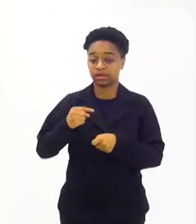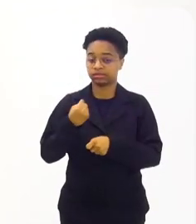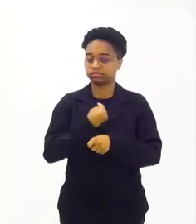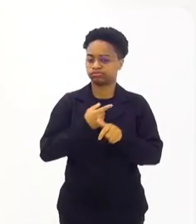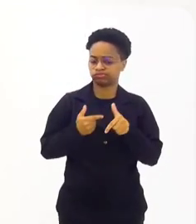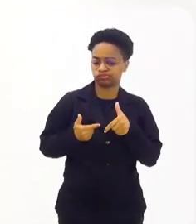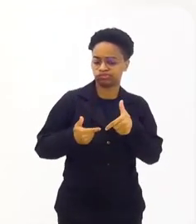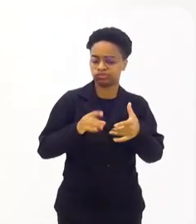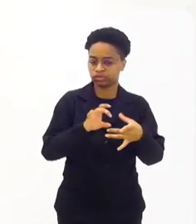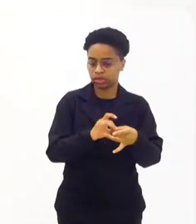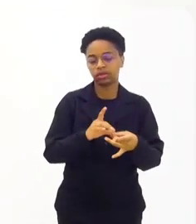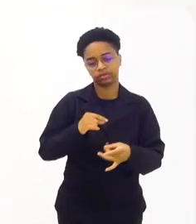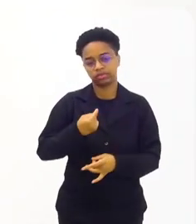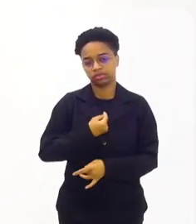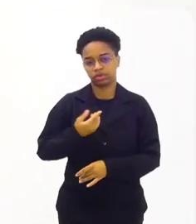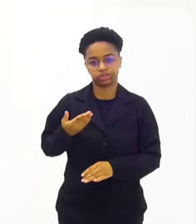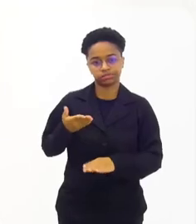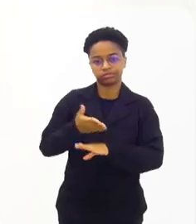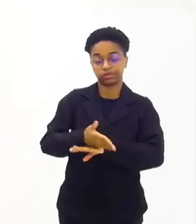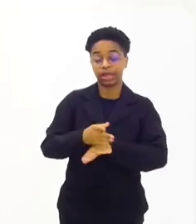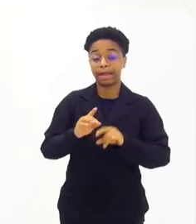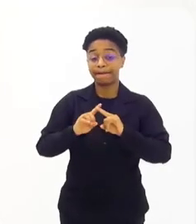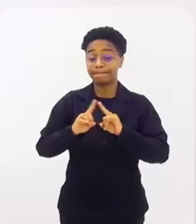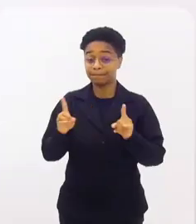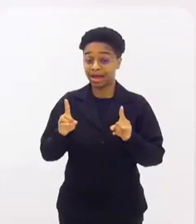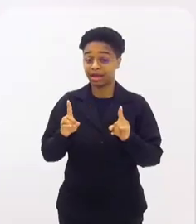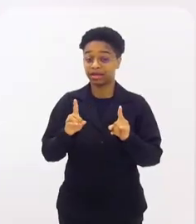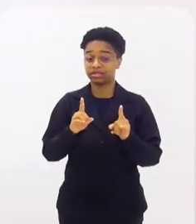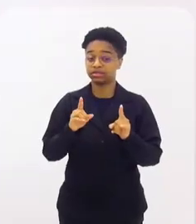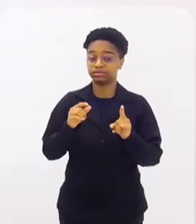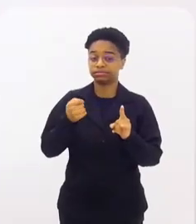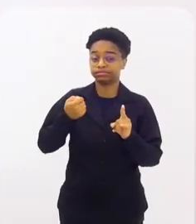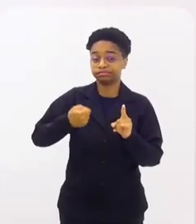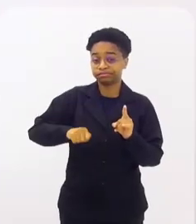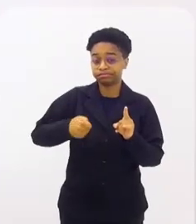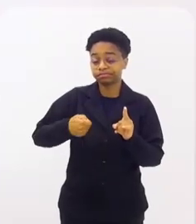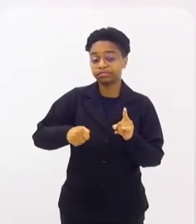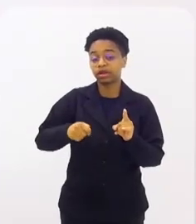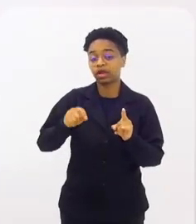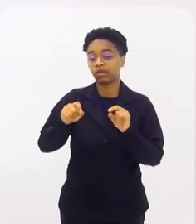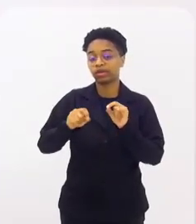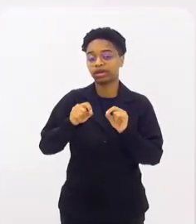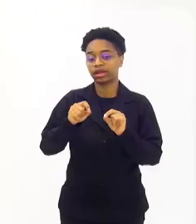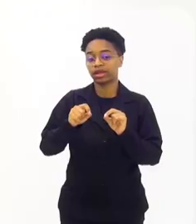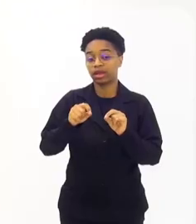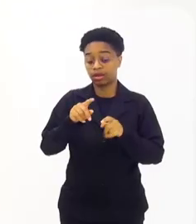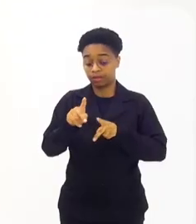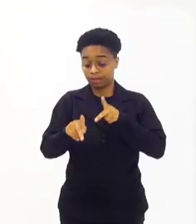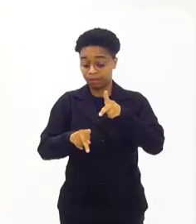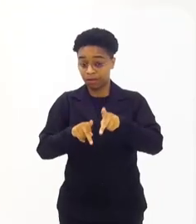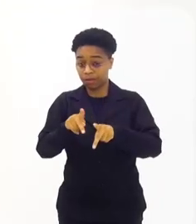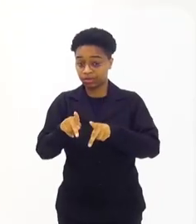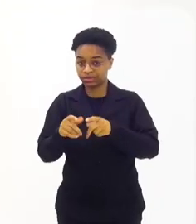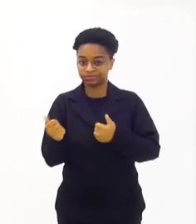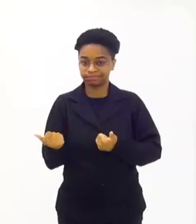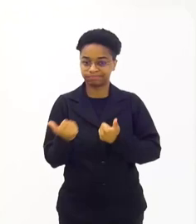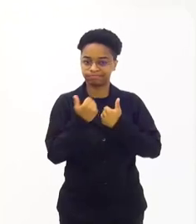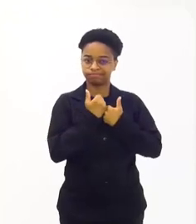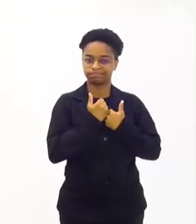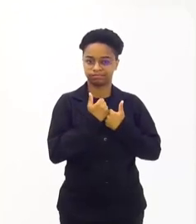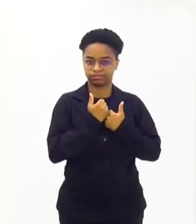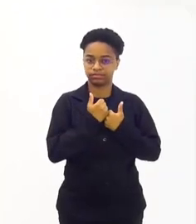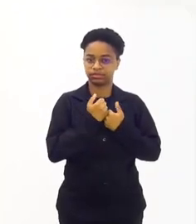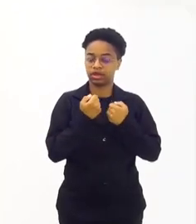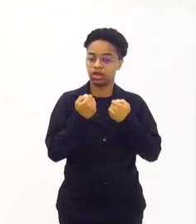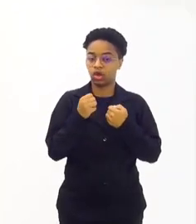Cruz Vermelha esteja lá, ela vai estar. Mas, para que ela esteja, nós estamos precisando que a população nos ajude também,